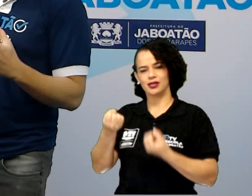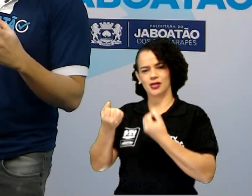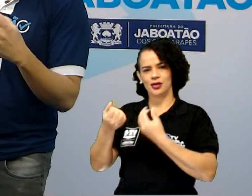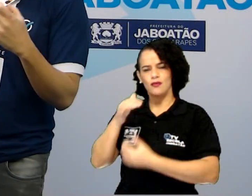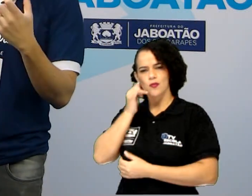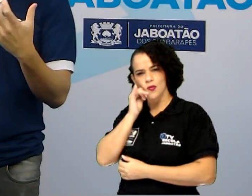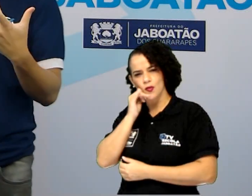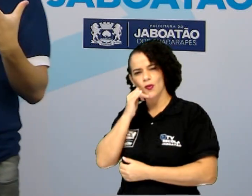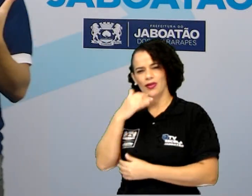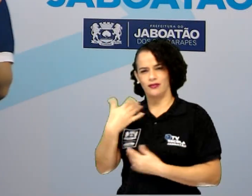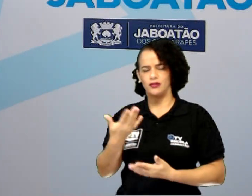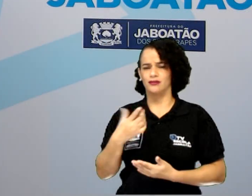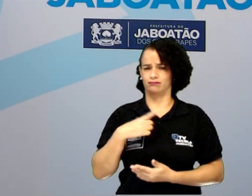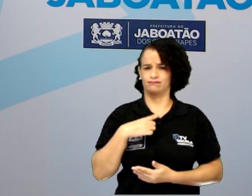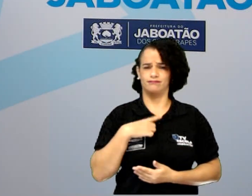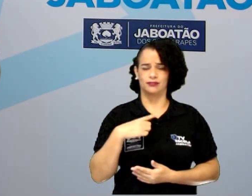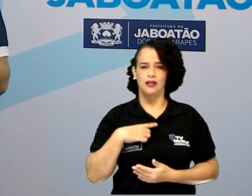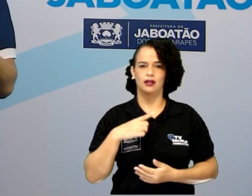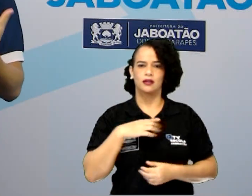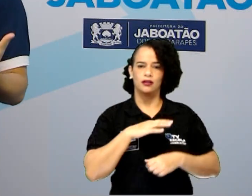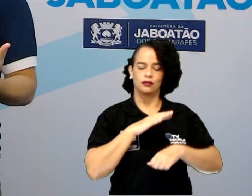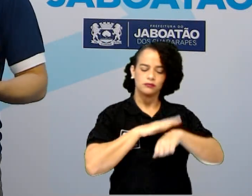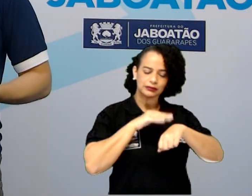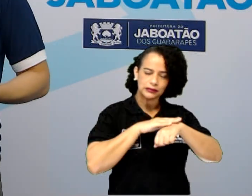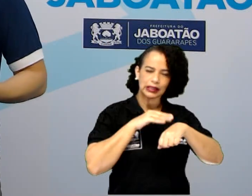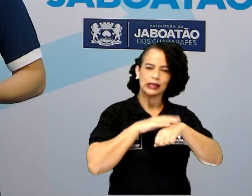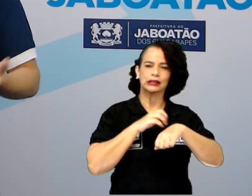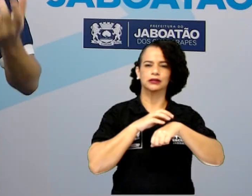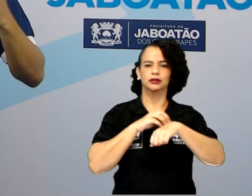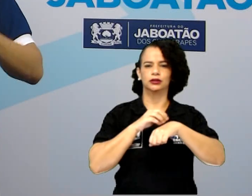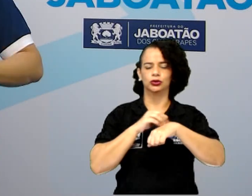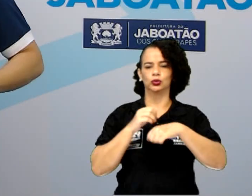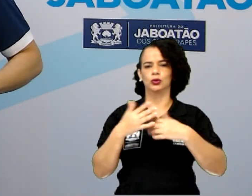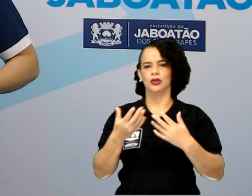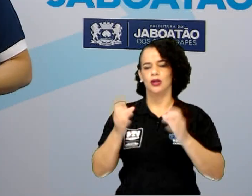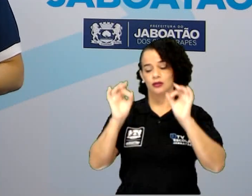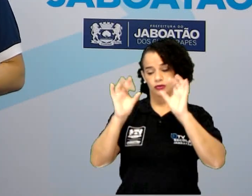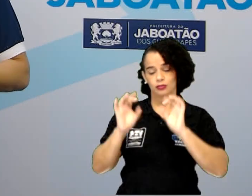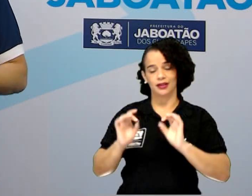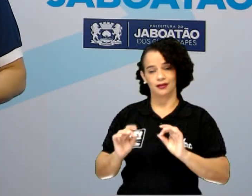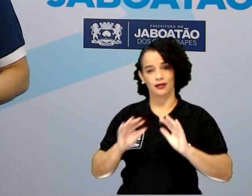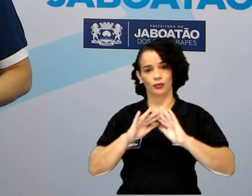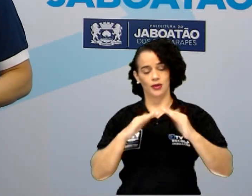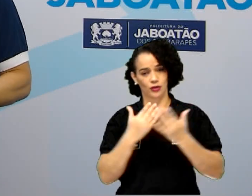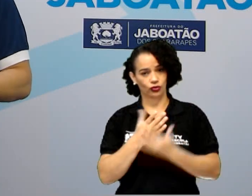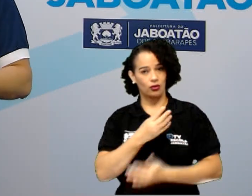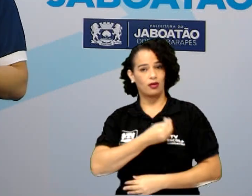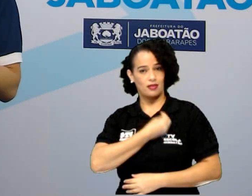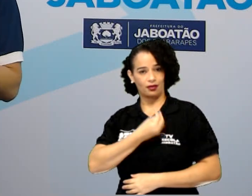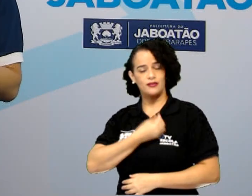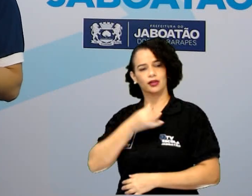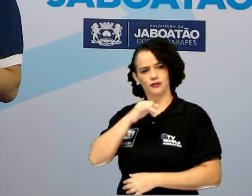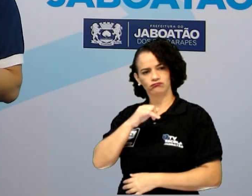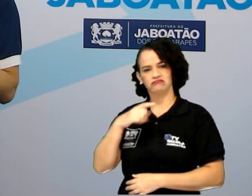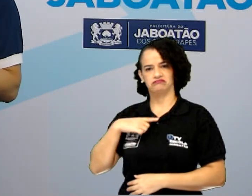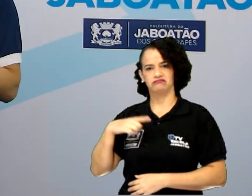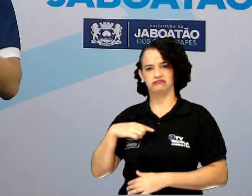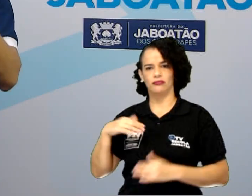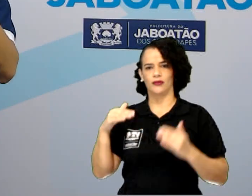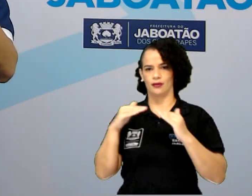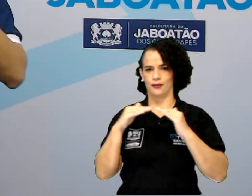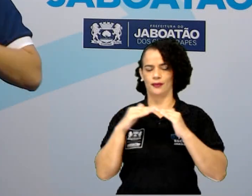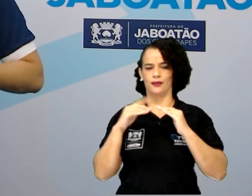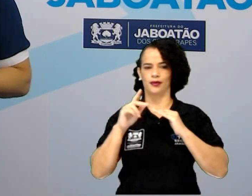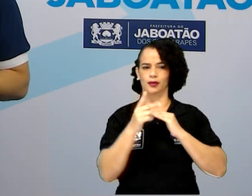Então você vê que ele tem um carinho especial por aquela escola da vida. Logo, a gente pode concluir que sim, gente, havia uma certa ambiguidade